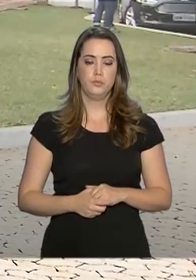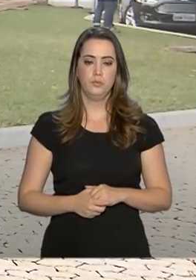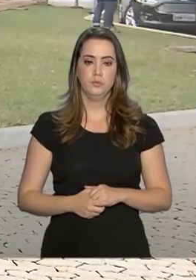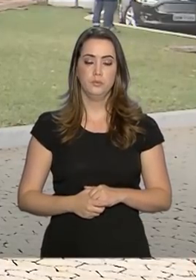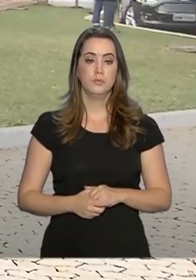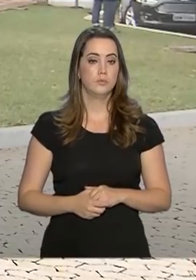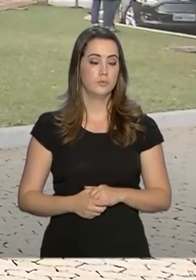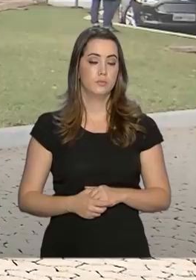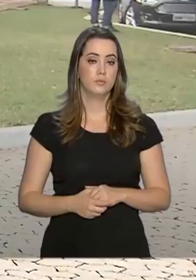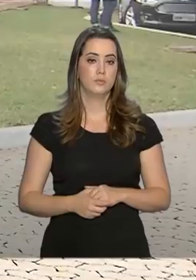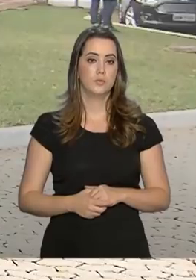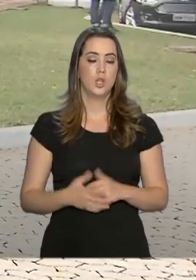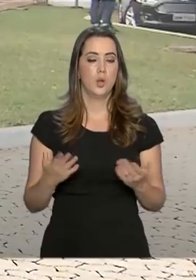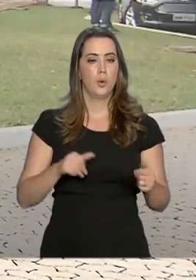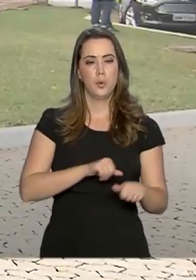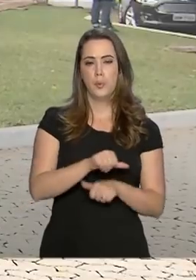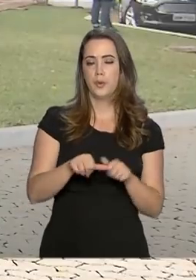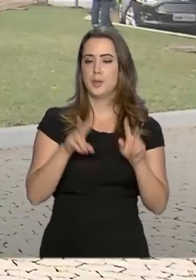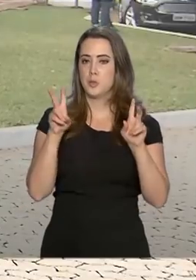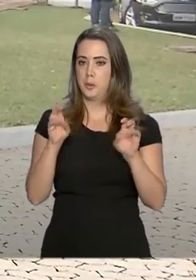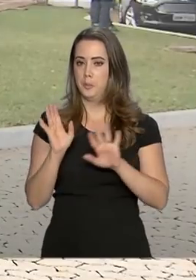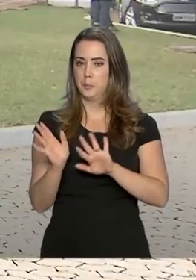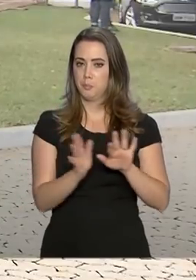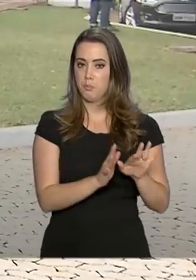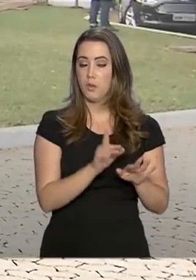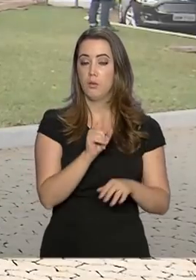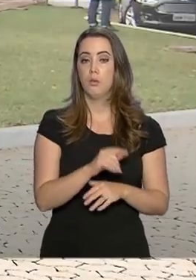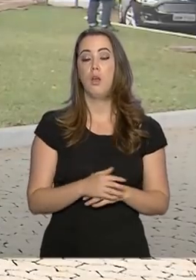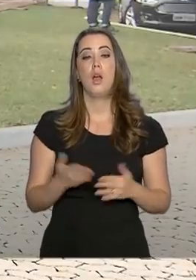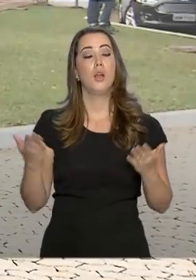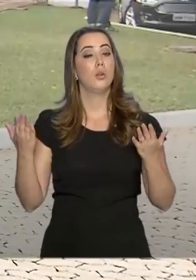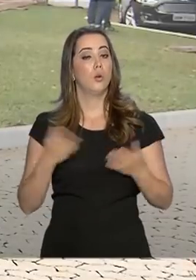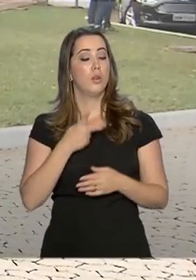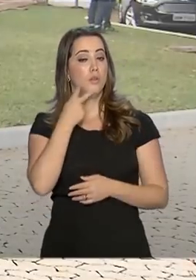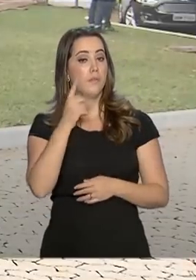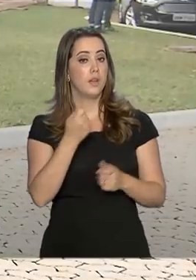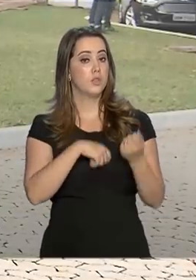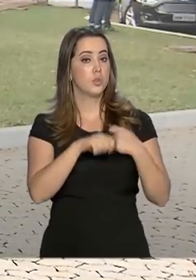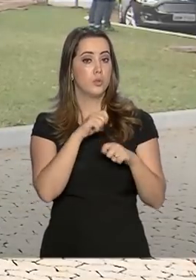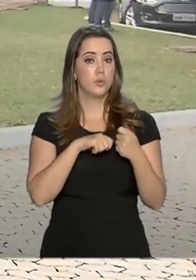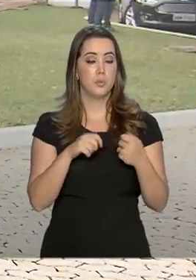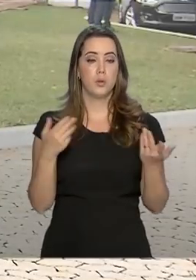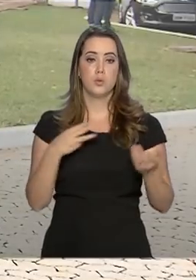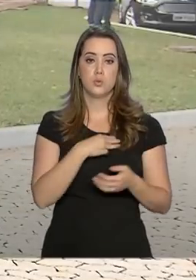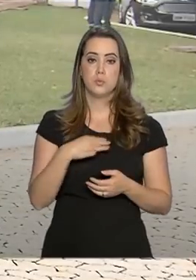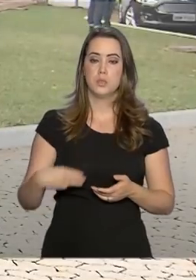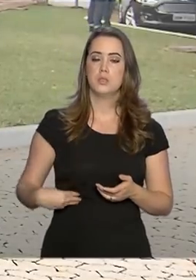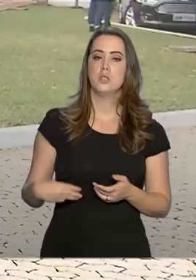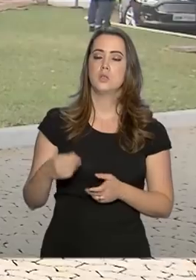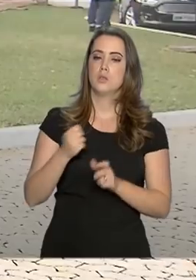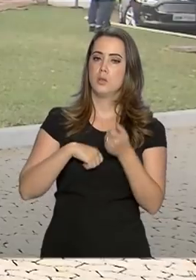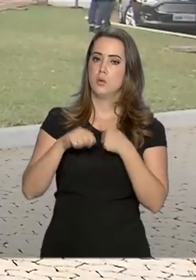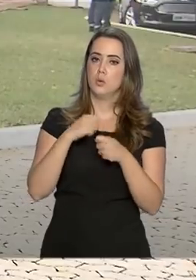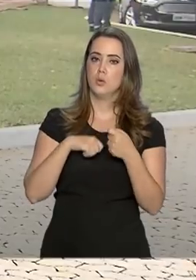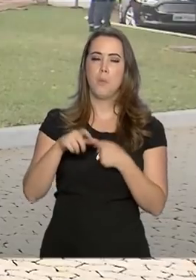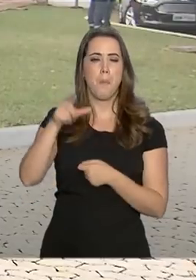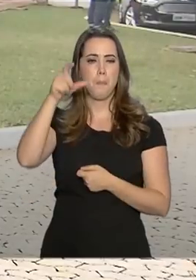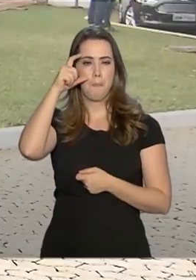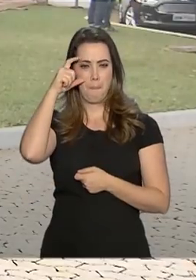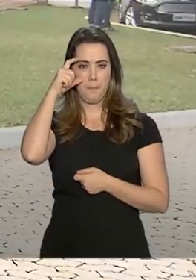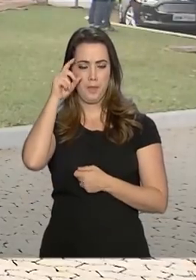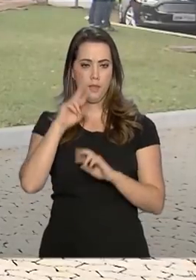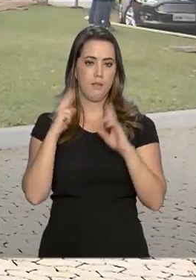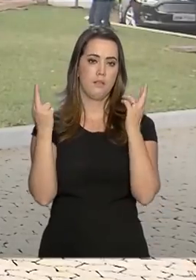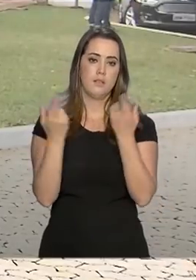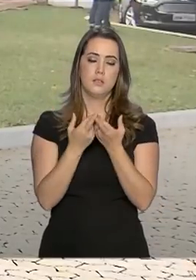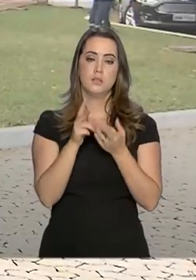Olha, e vamos mudar de assunto Vamos falar agora de economia O ministro da Economia, Paulo Guedes Esta tarde ele se reuniu com o presidente da Câmara dos